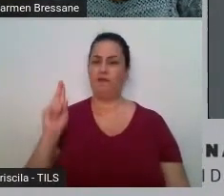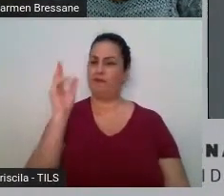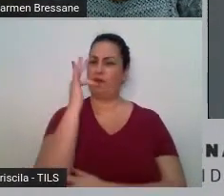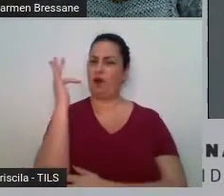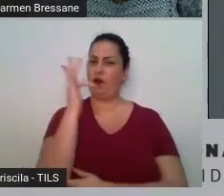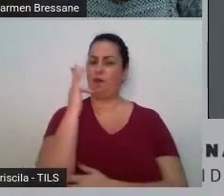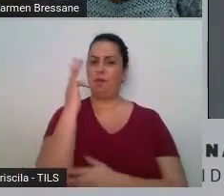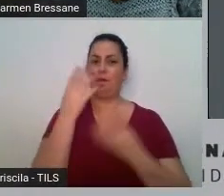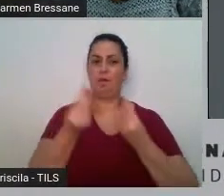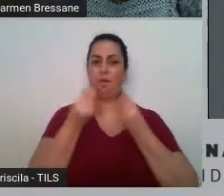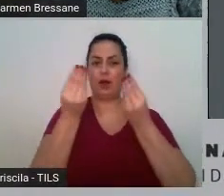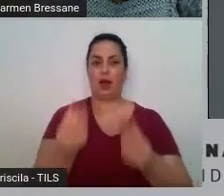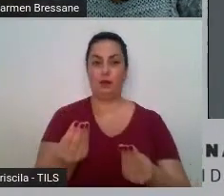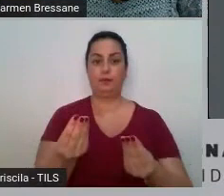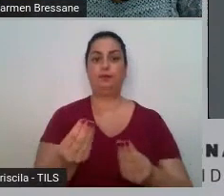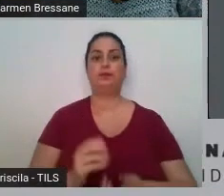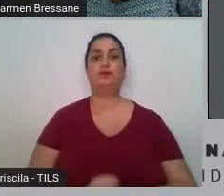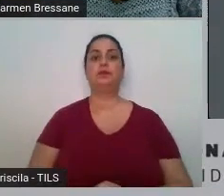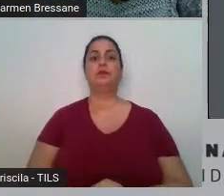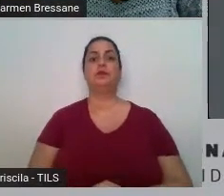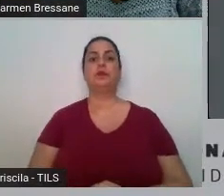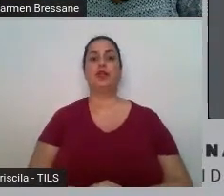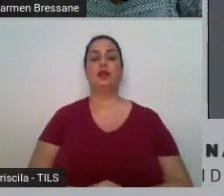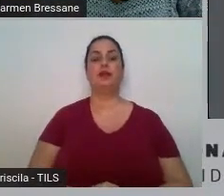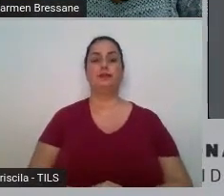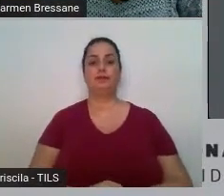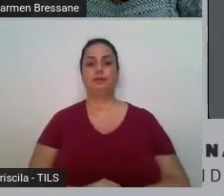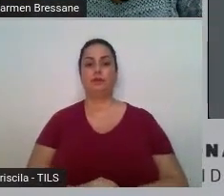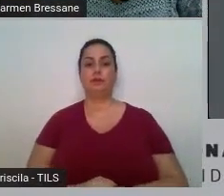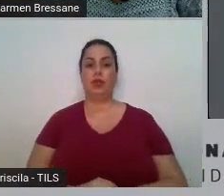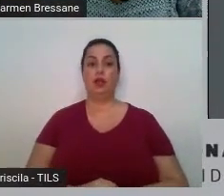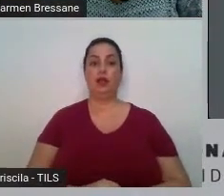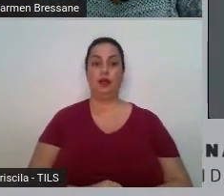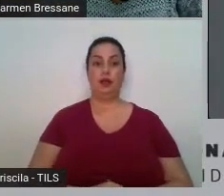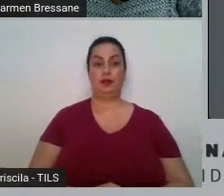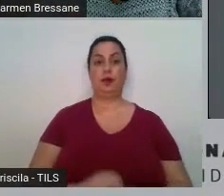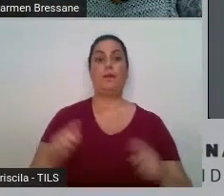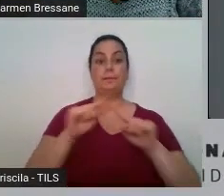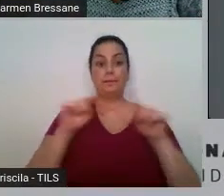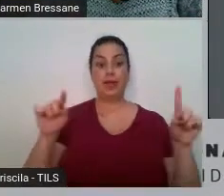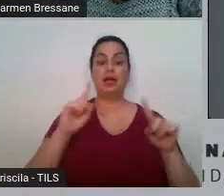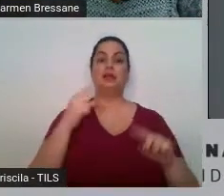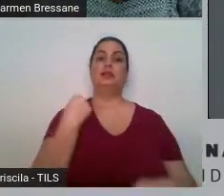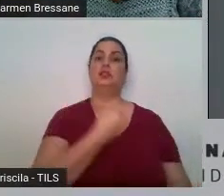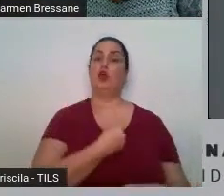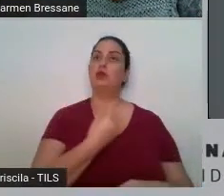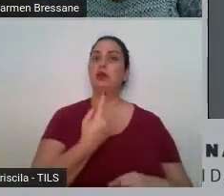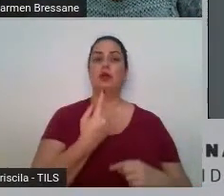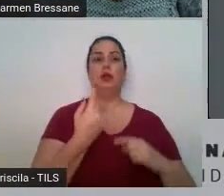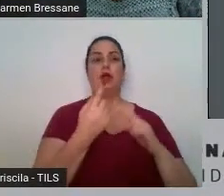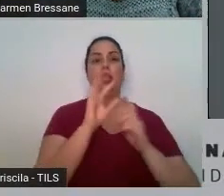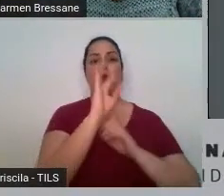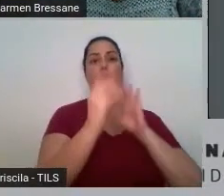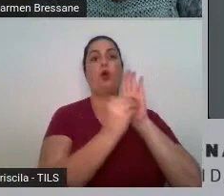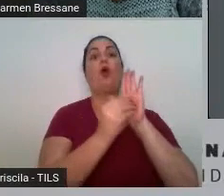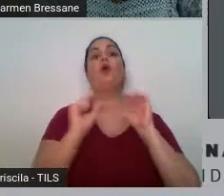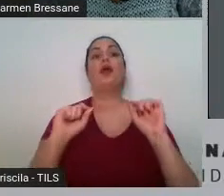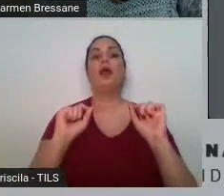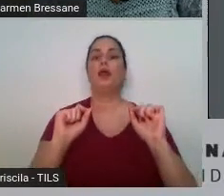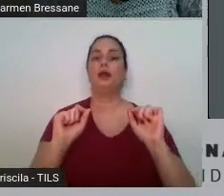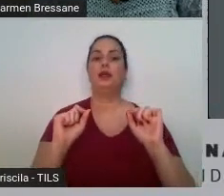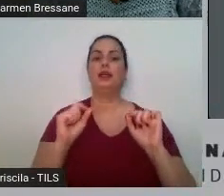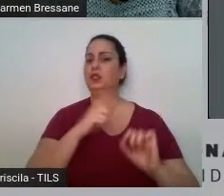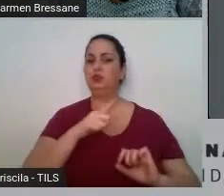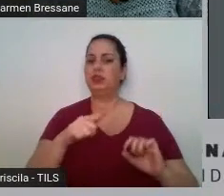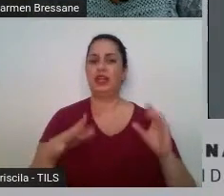chegou a se expressar em parecer o entendimento de que não haveria garantia estatal nessa operação eu pergunto a